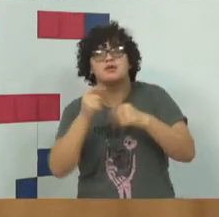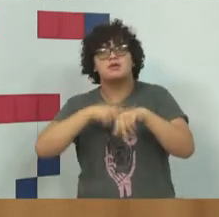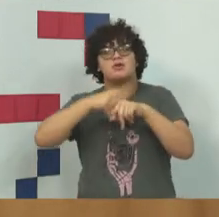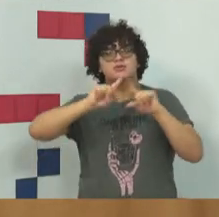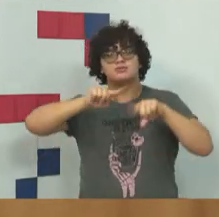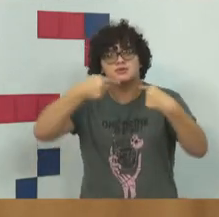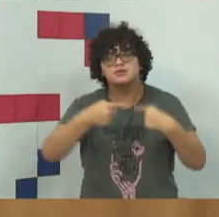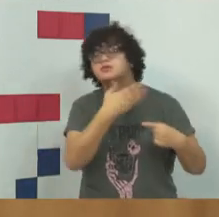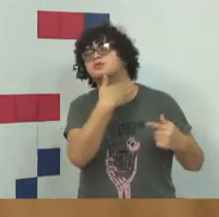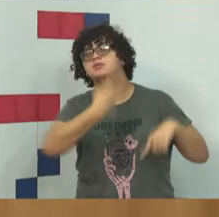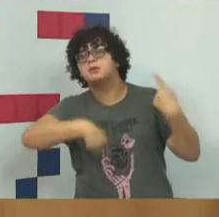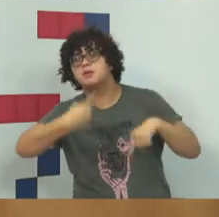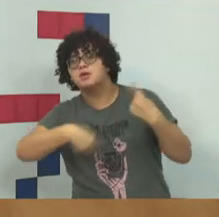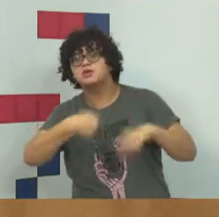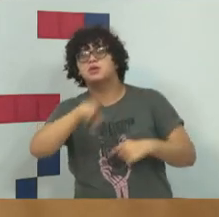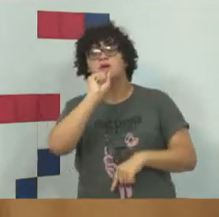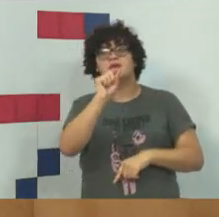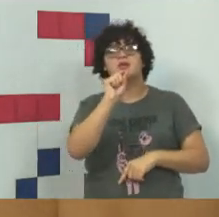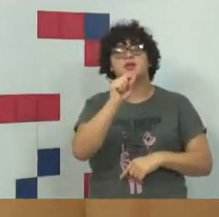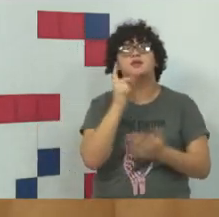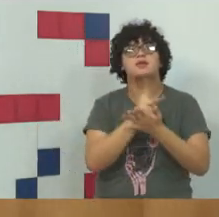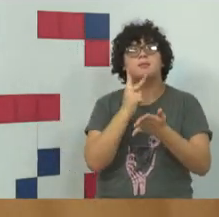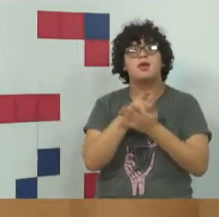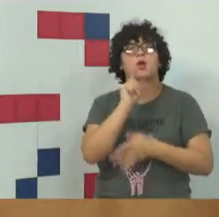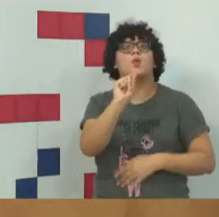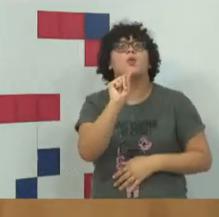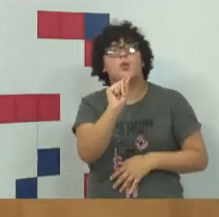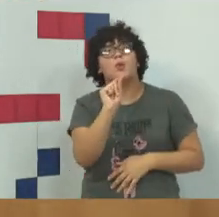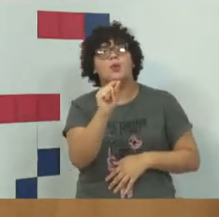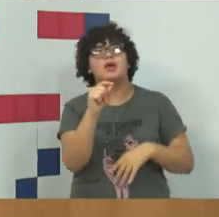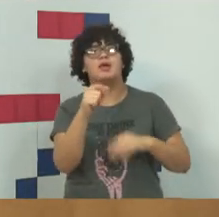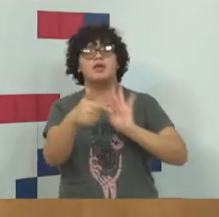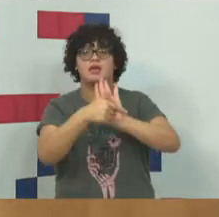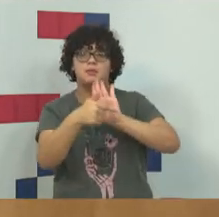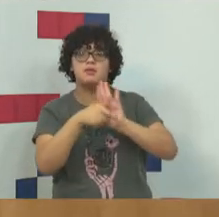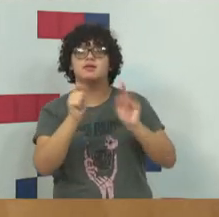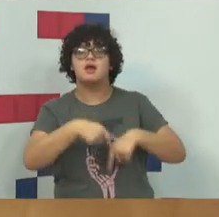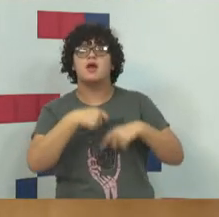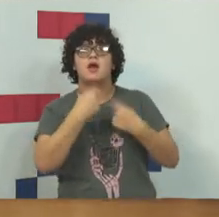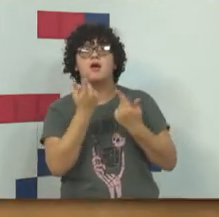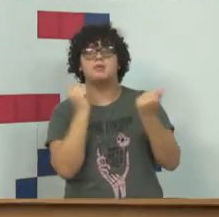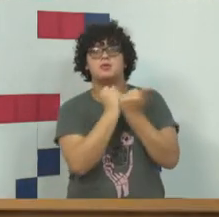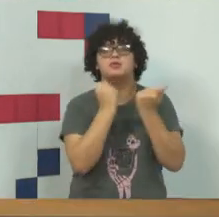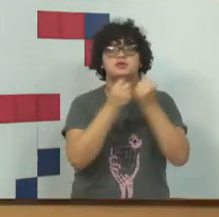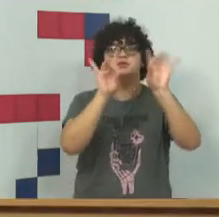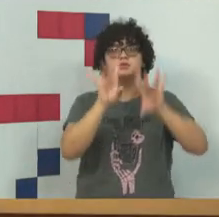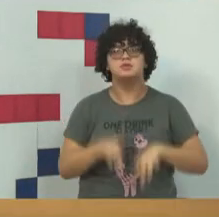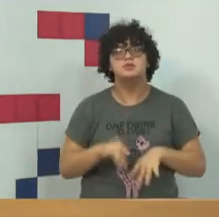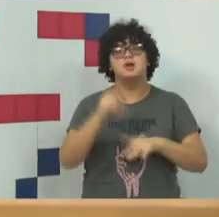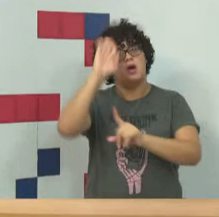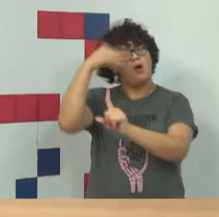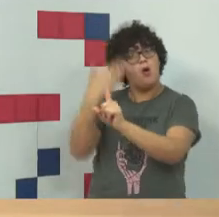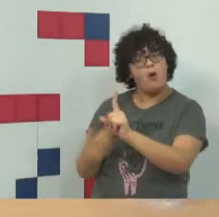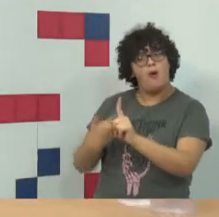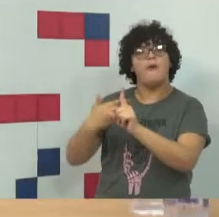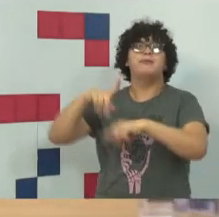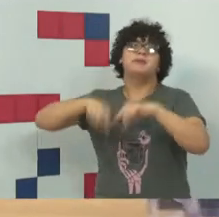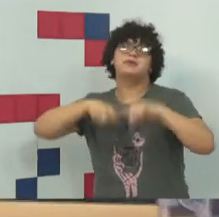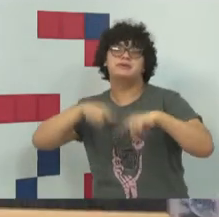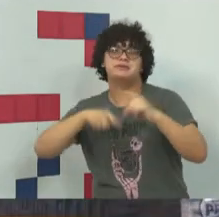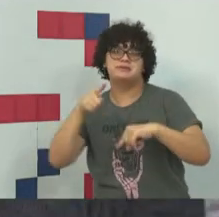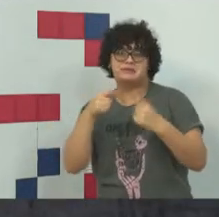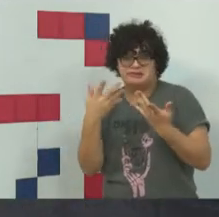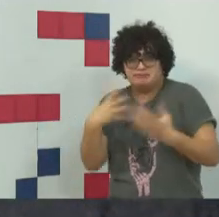que, além dos crimes que protegem bens jurídicos específicos, a honra, o patrimônio, a